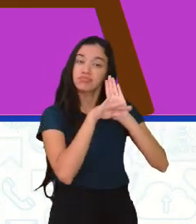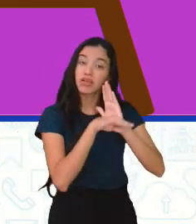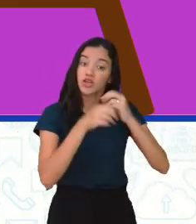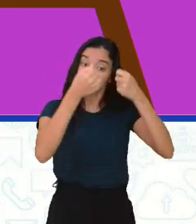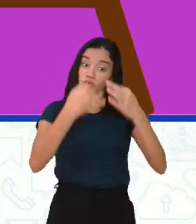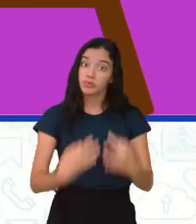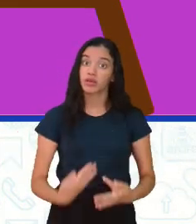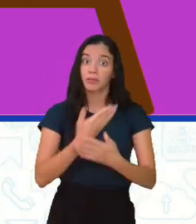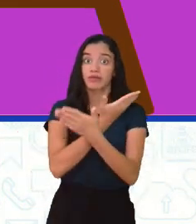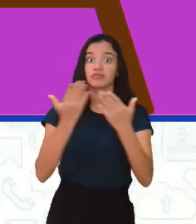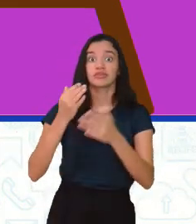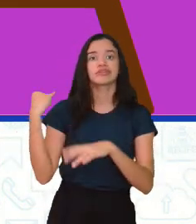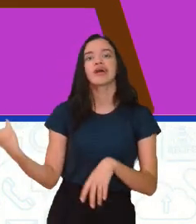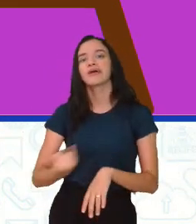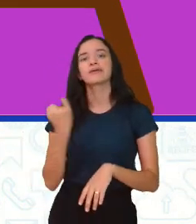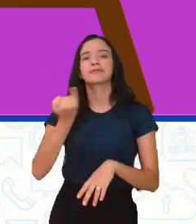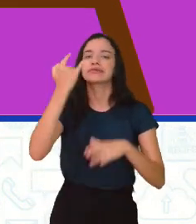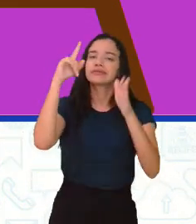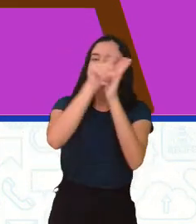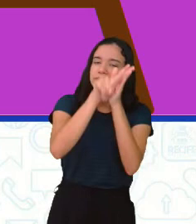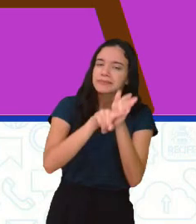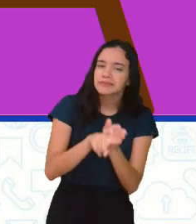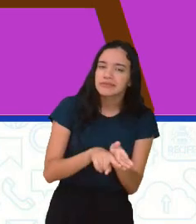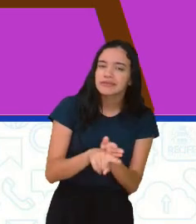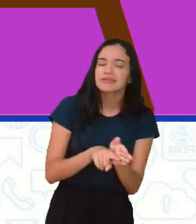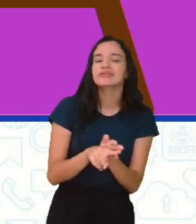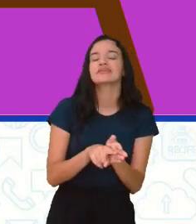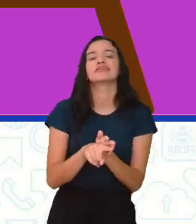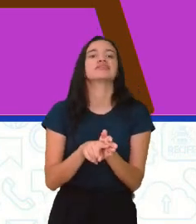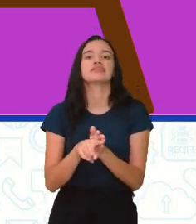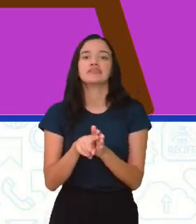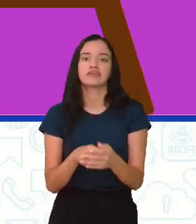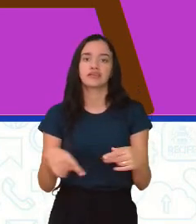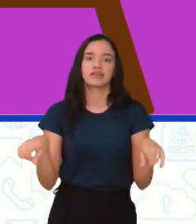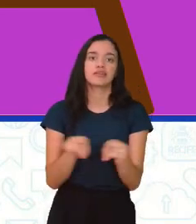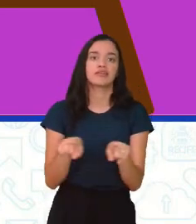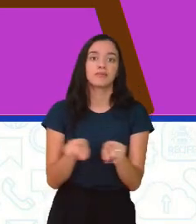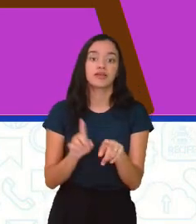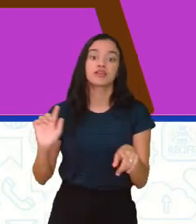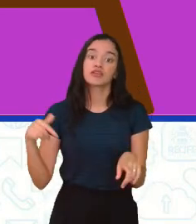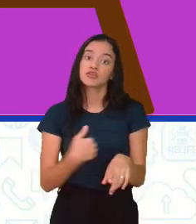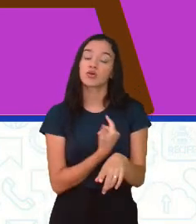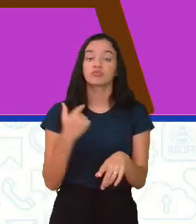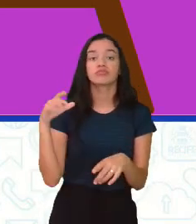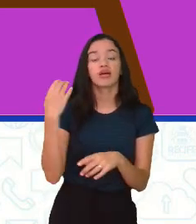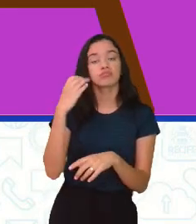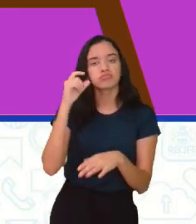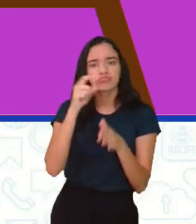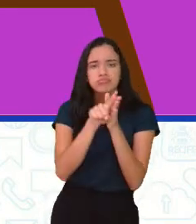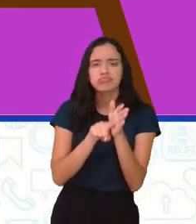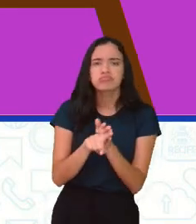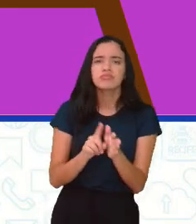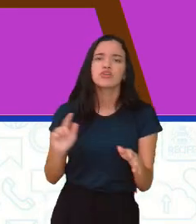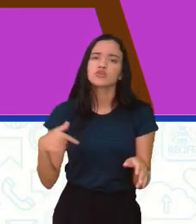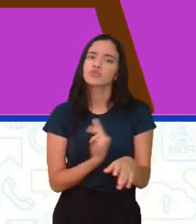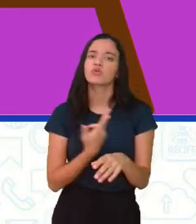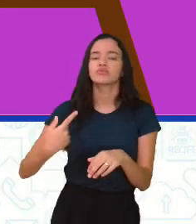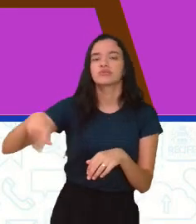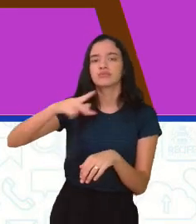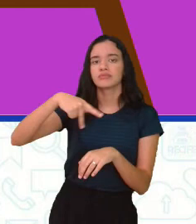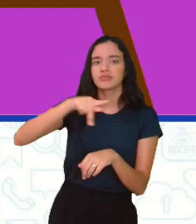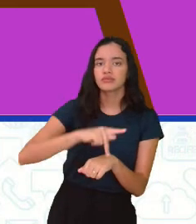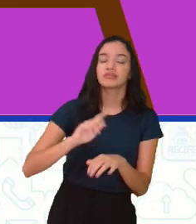vocês sobre a importância das pesquisas, né, dos pesquisadores, da nossa ciência, aí, no nosso país.